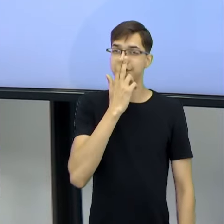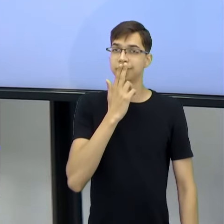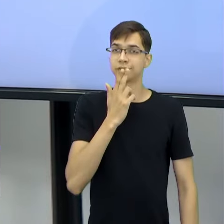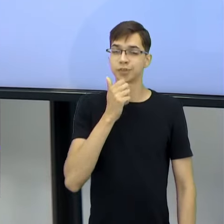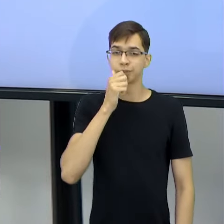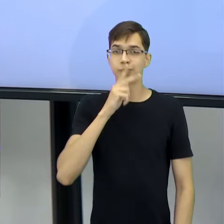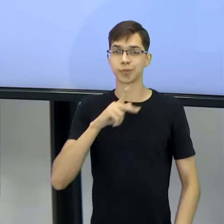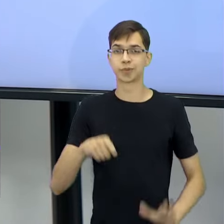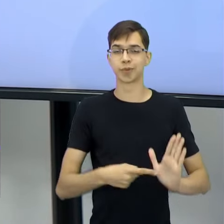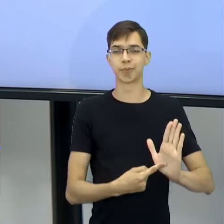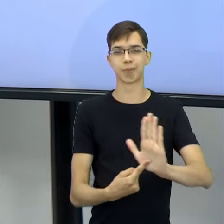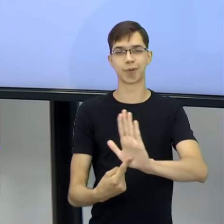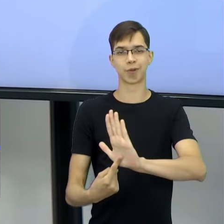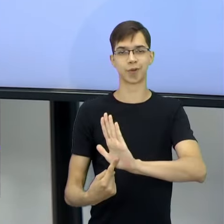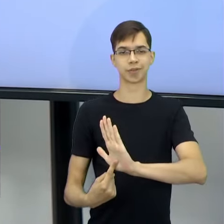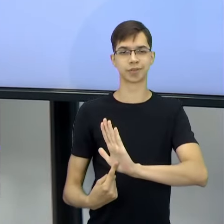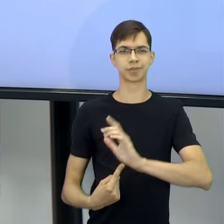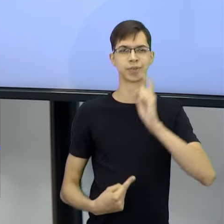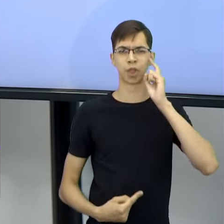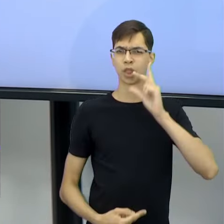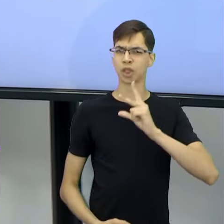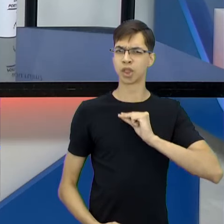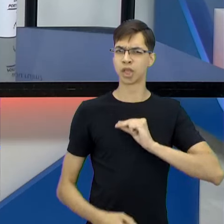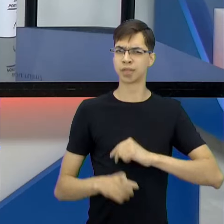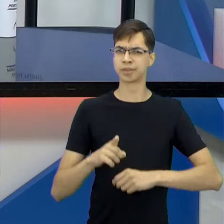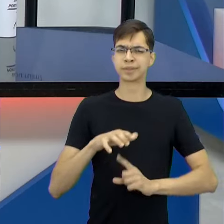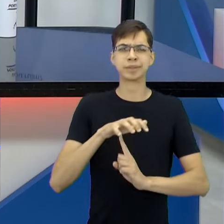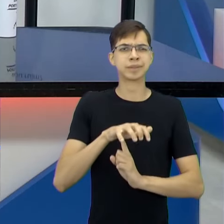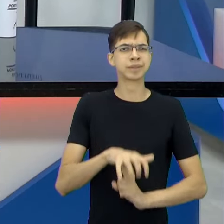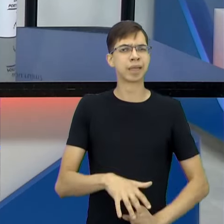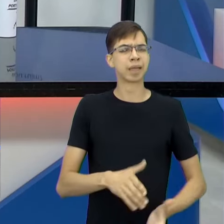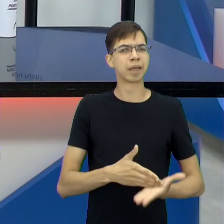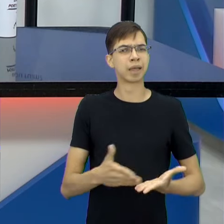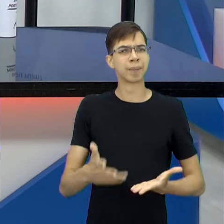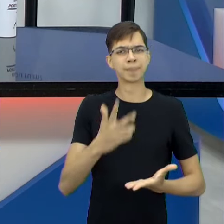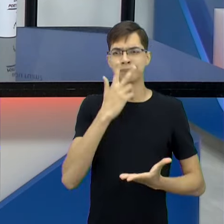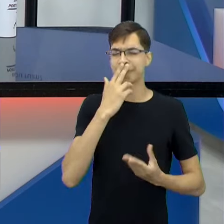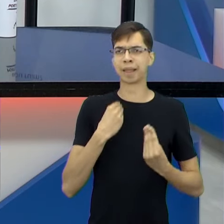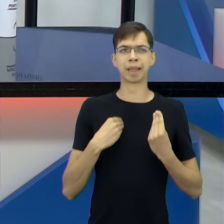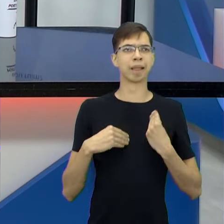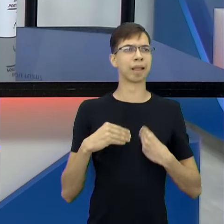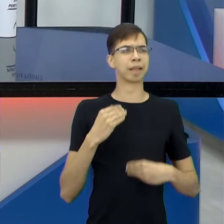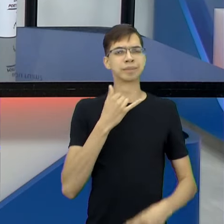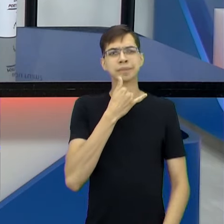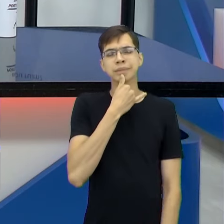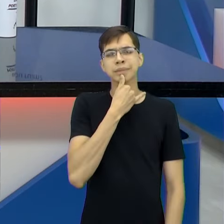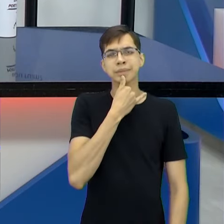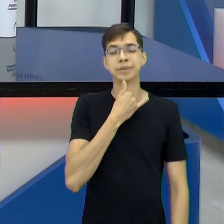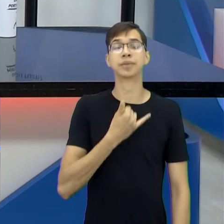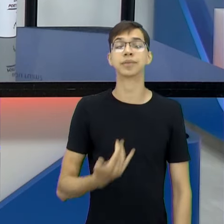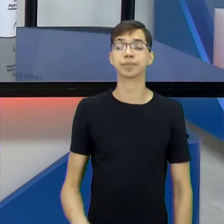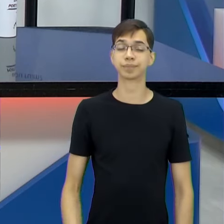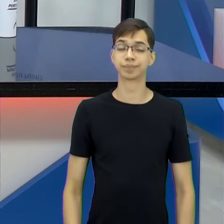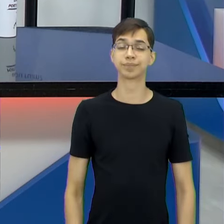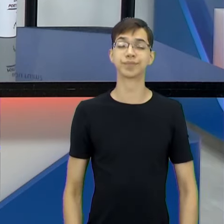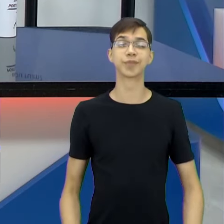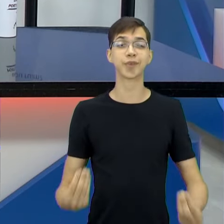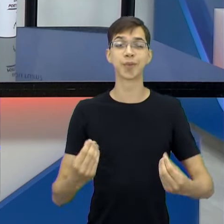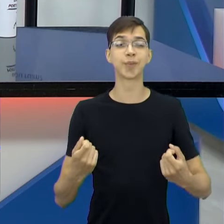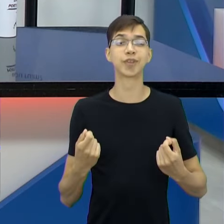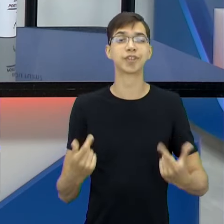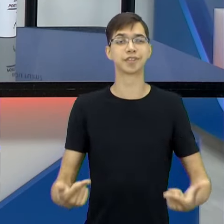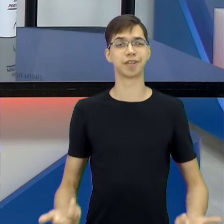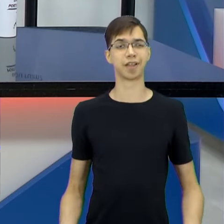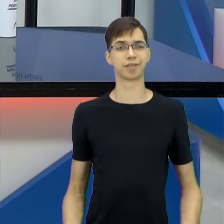Foi instintivo. Nossa, você estava depressivo, definido, estava triste. como assim? Estava chato aquilo. Mas assim, você nunca foi um